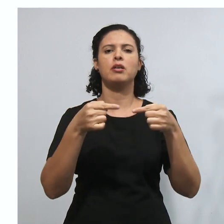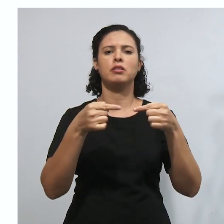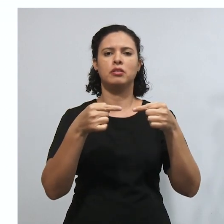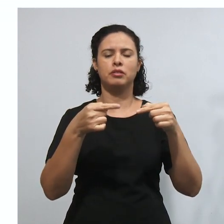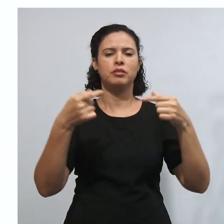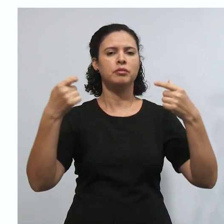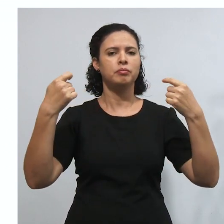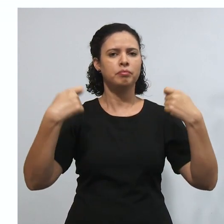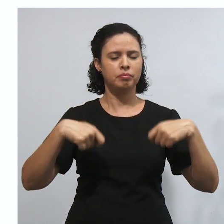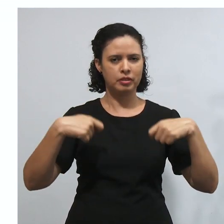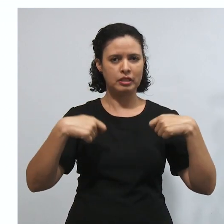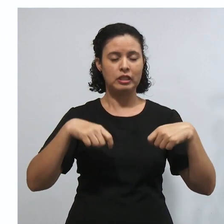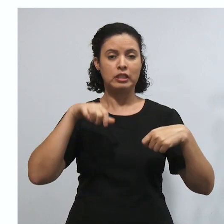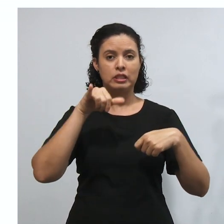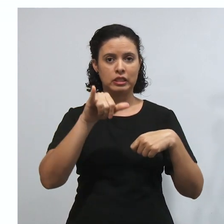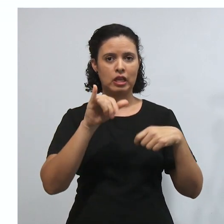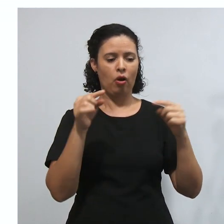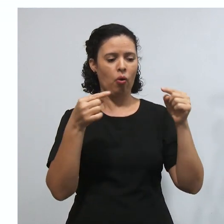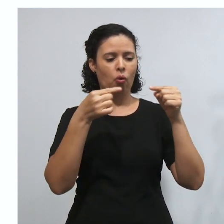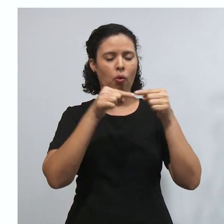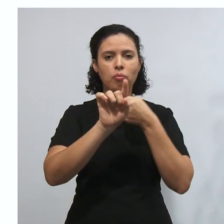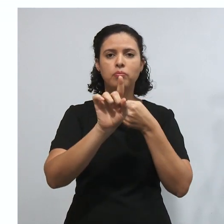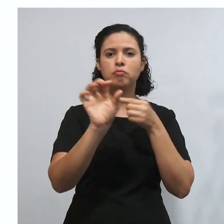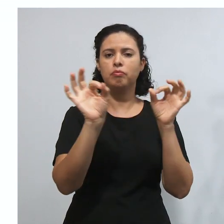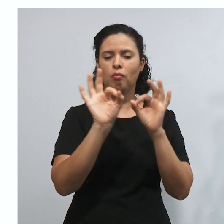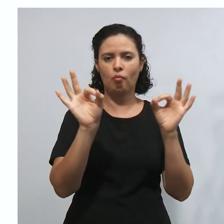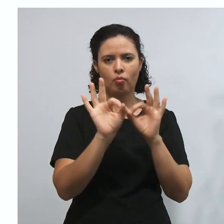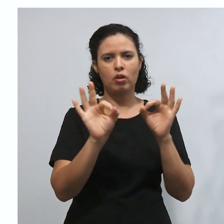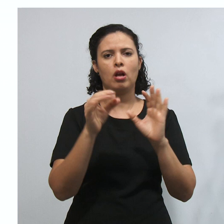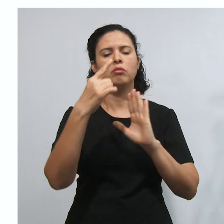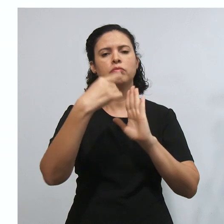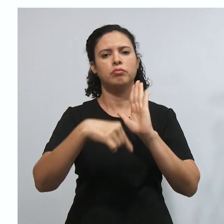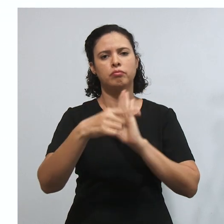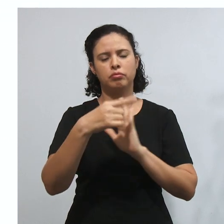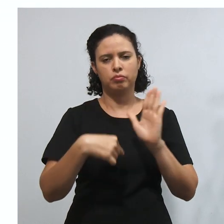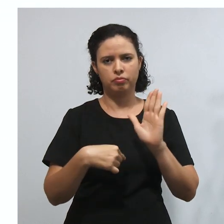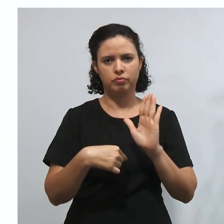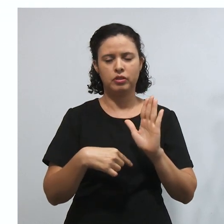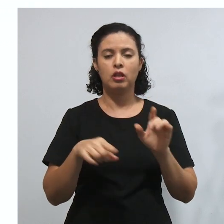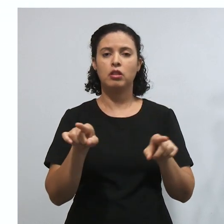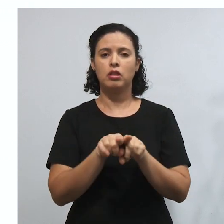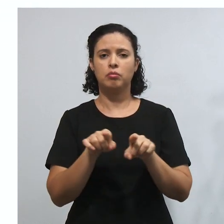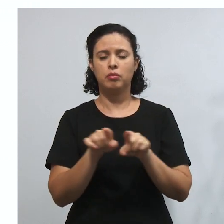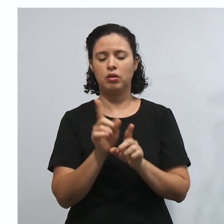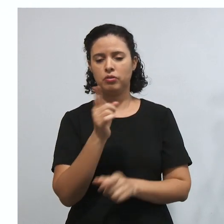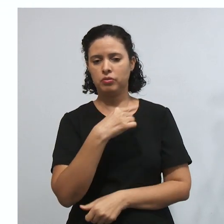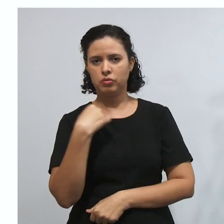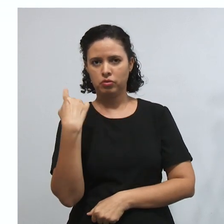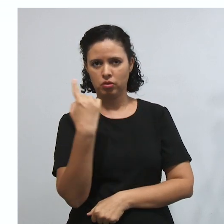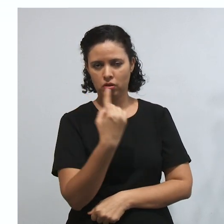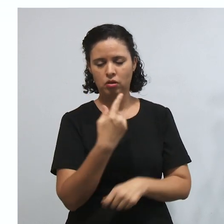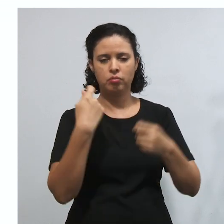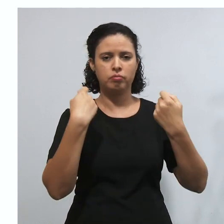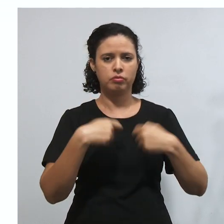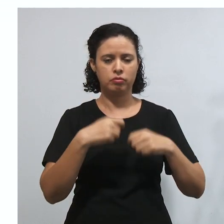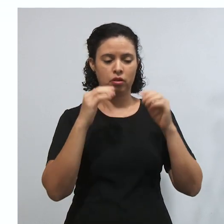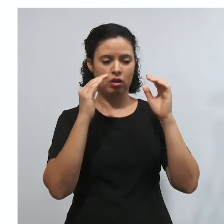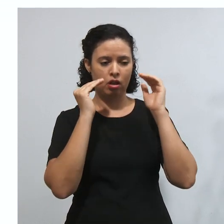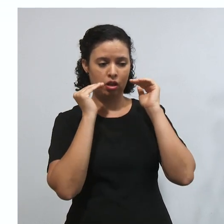declarada inconstitucional. E devemos respeito à nossa Constituição, é por isso que nós não podemos